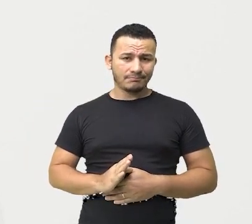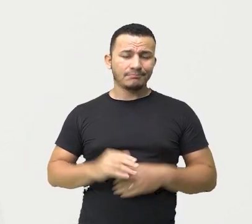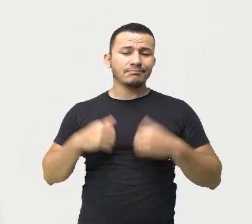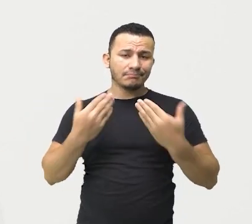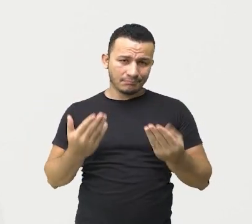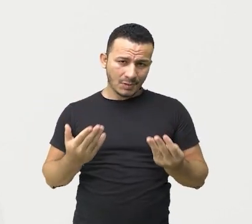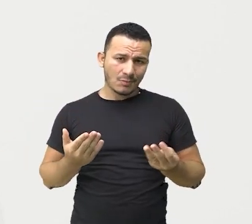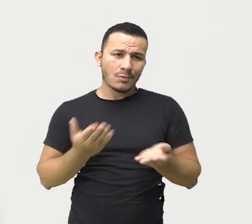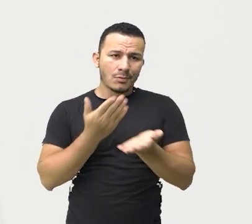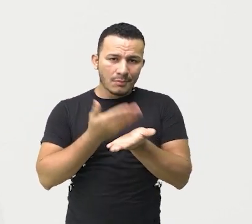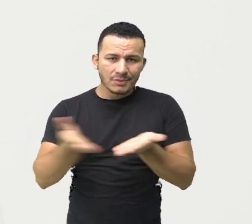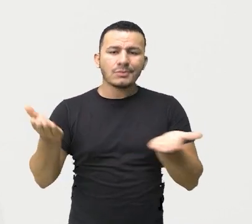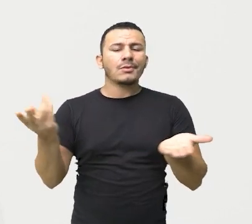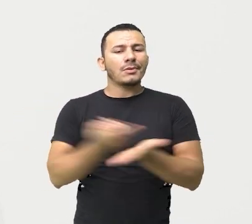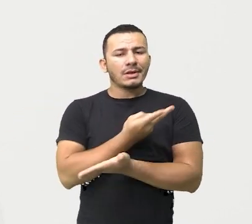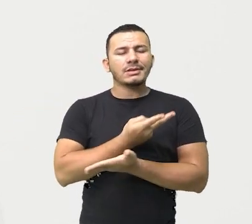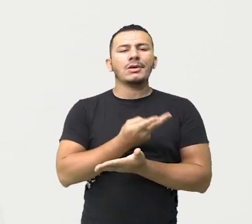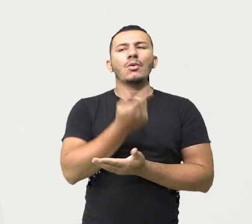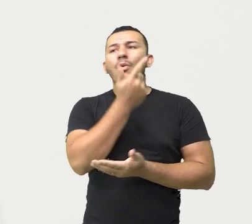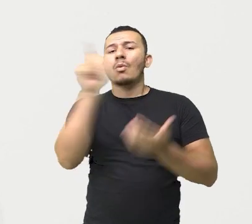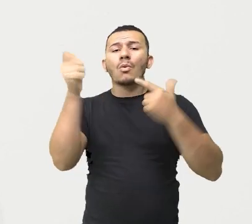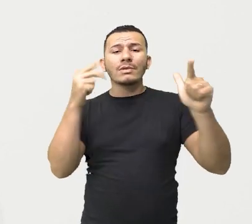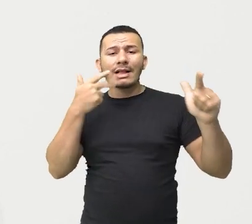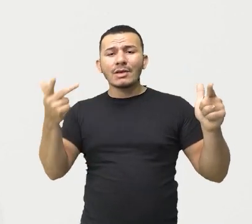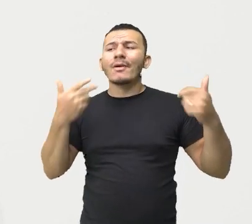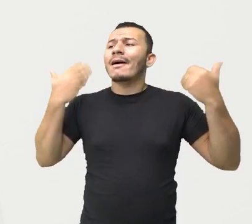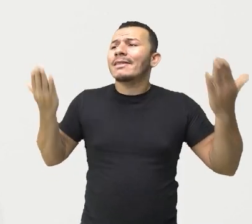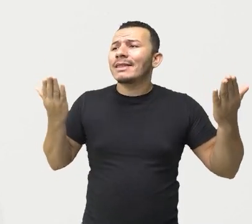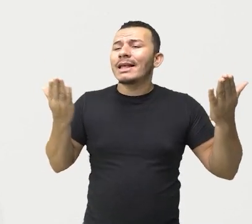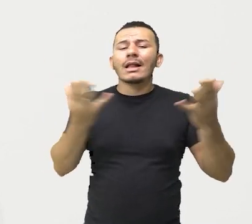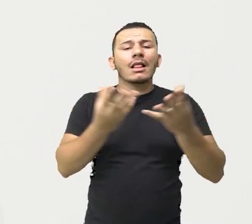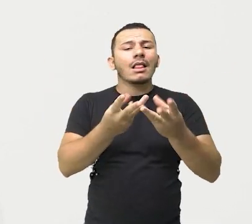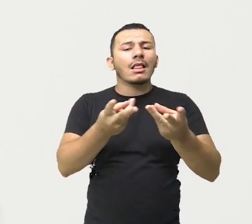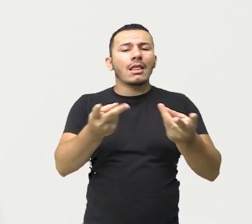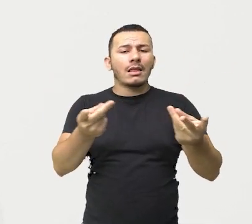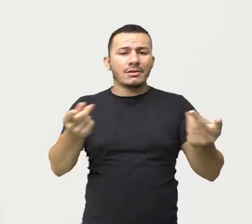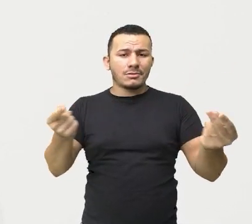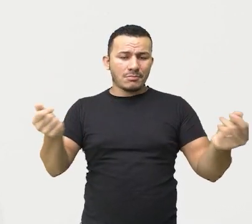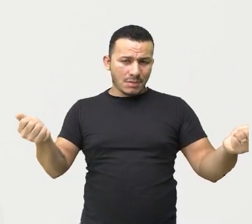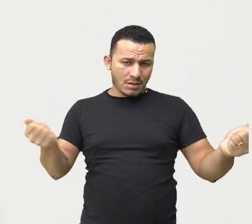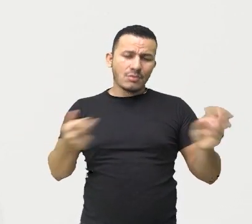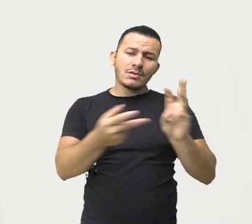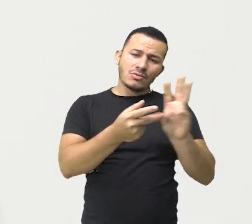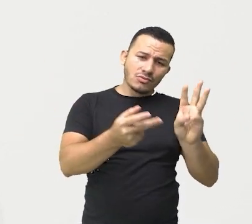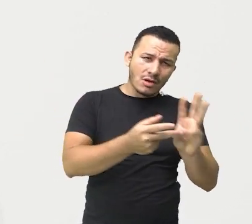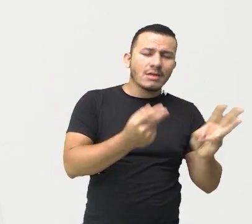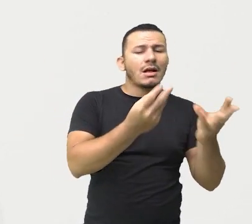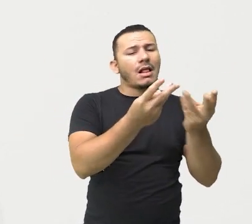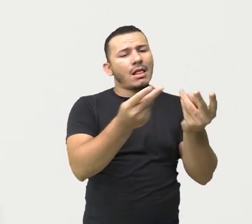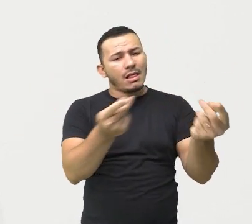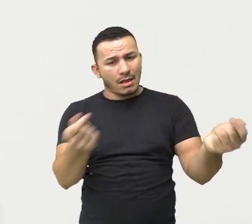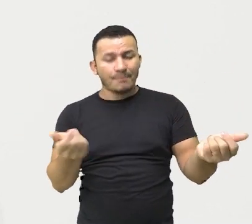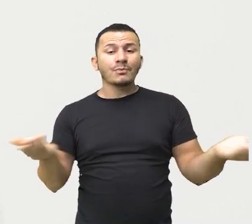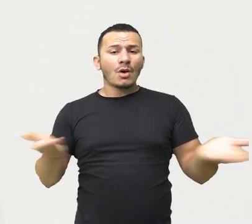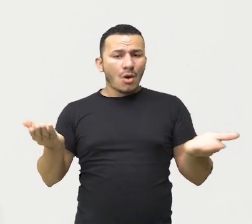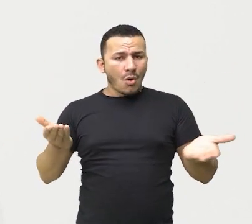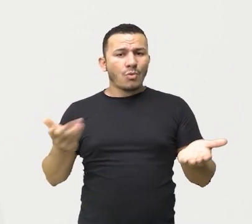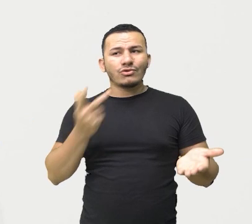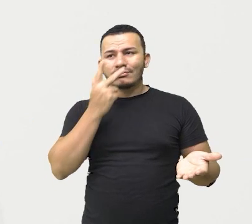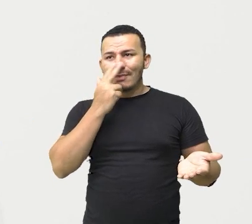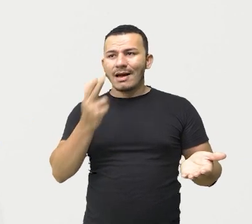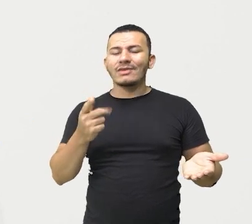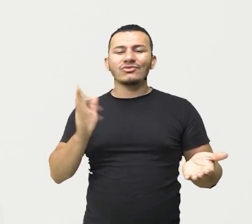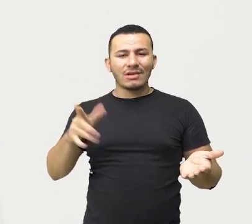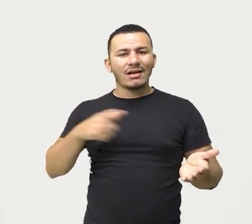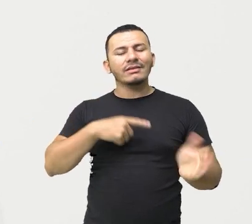acabou aí fazendo com que sumisse, certo? Diversas línguas indígenas. Hoje em dia, a gente já tem um trabalho